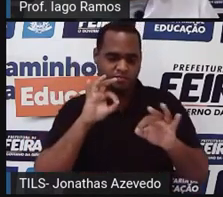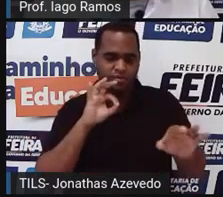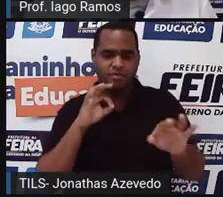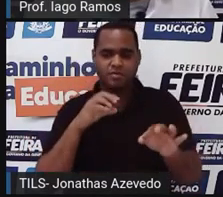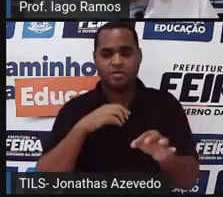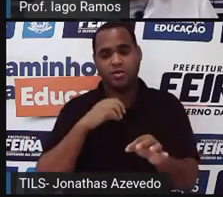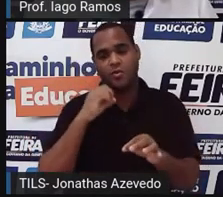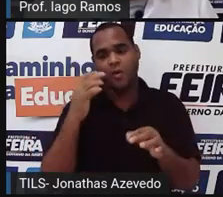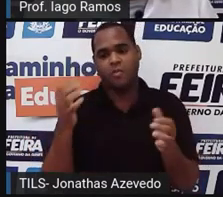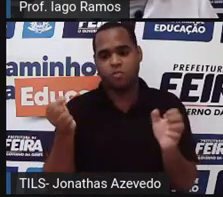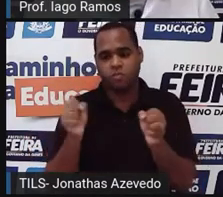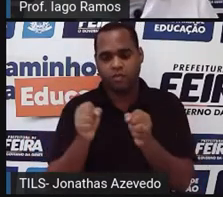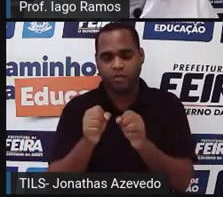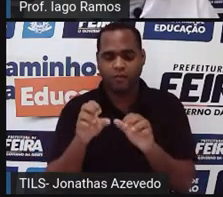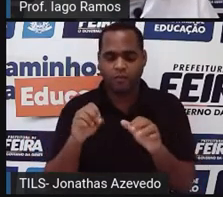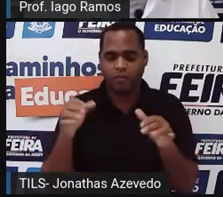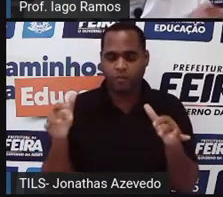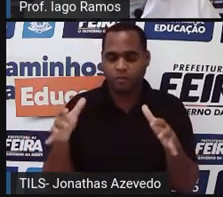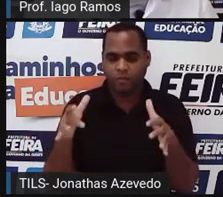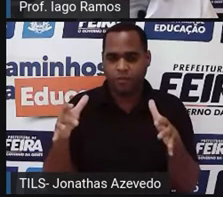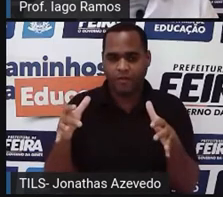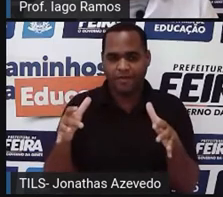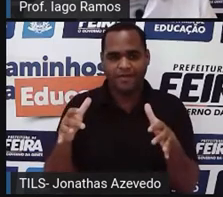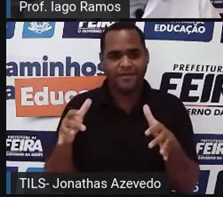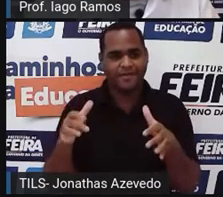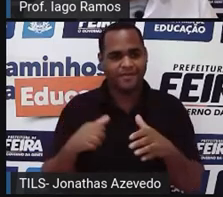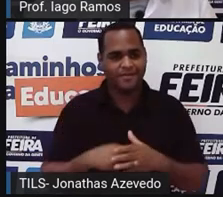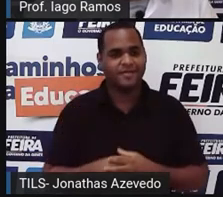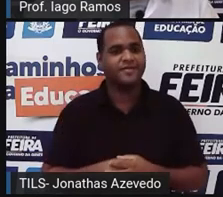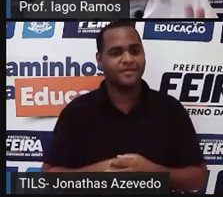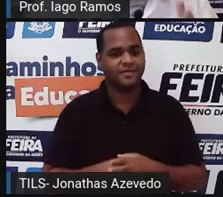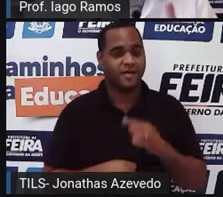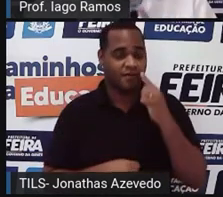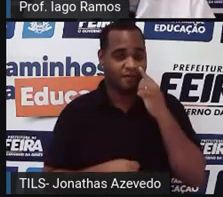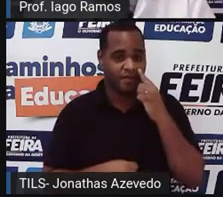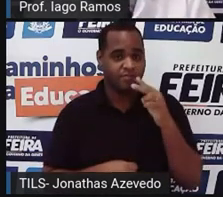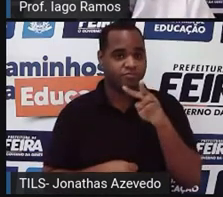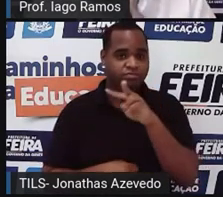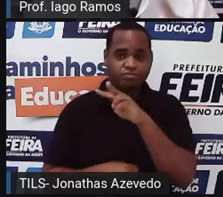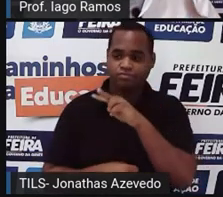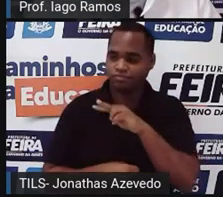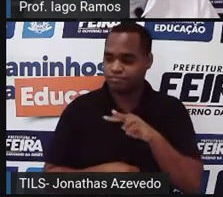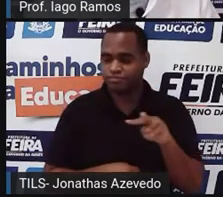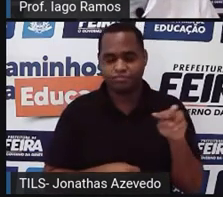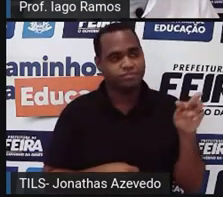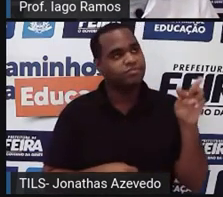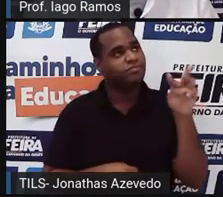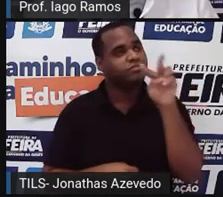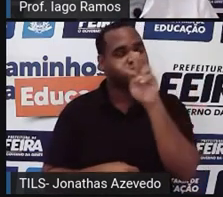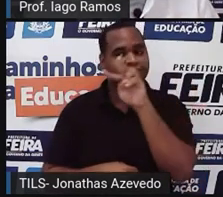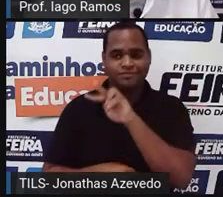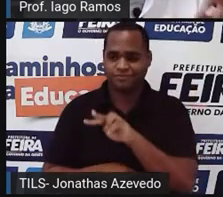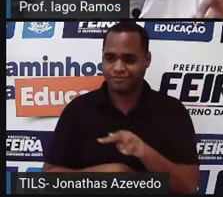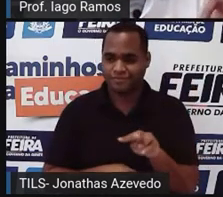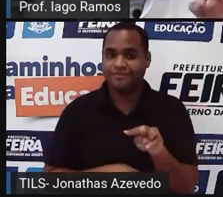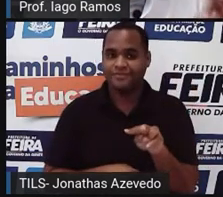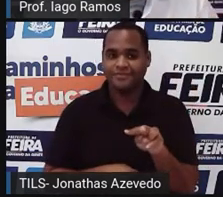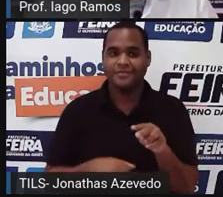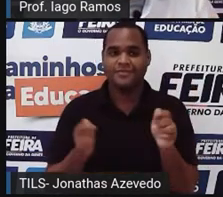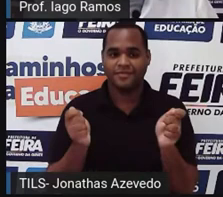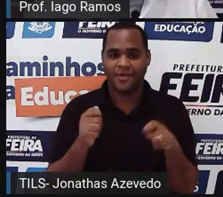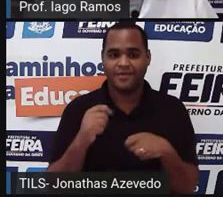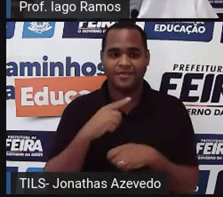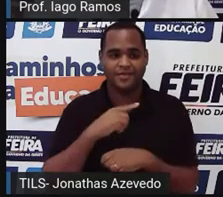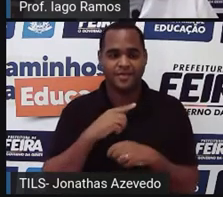quantidade, tá? Aonde você estiver, olha a sua volta, tá? E veja que as coisas possuem